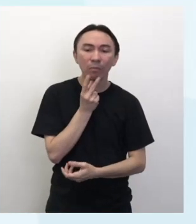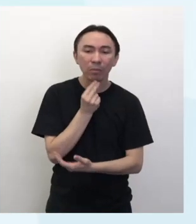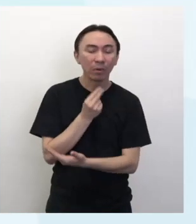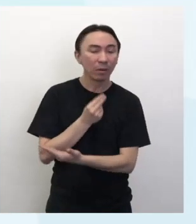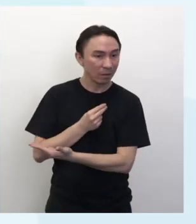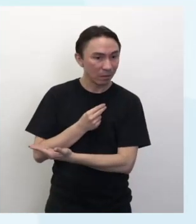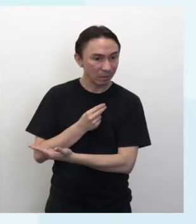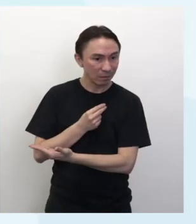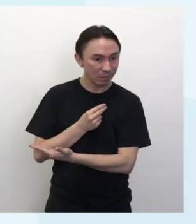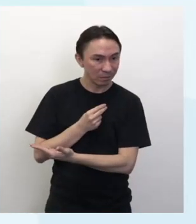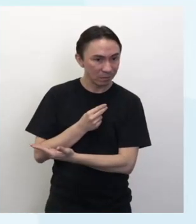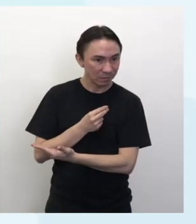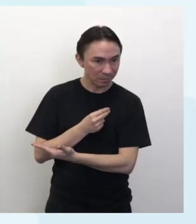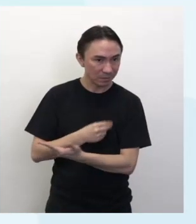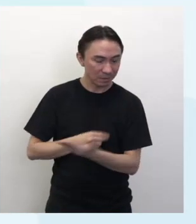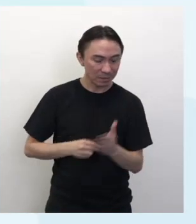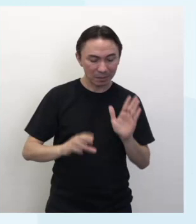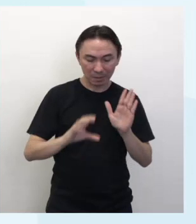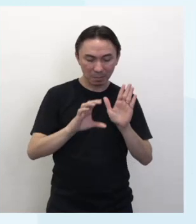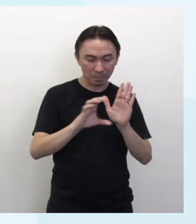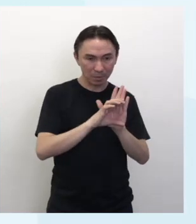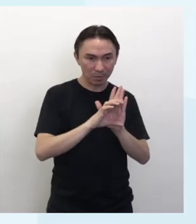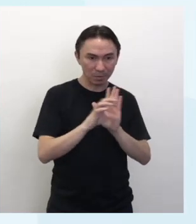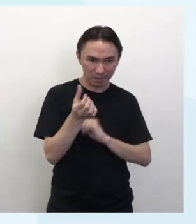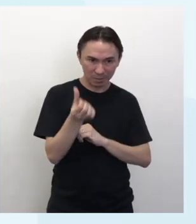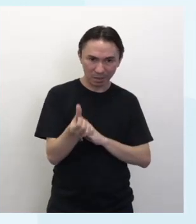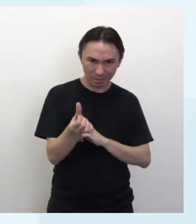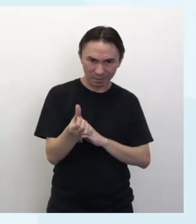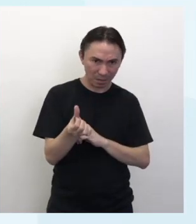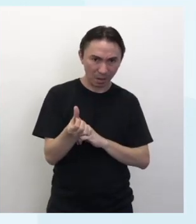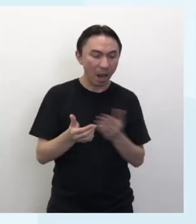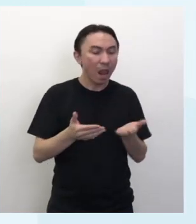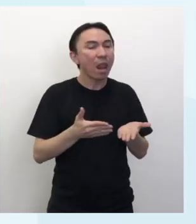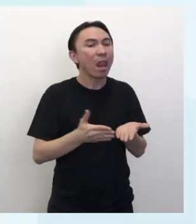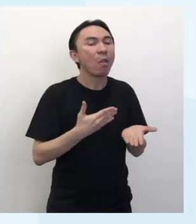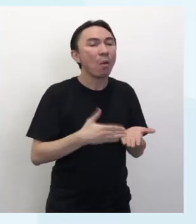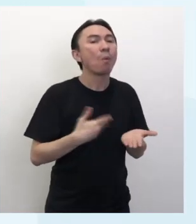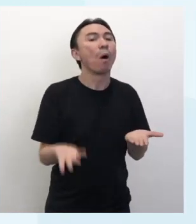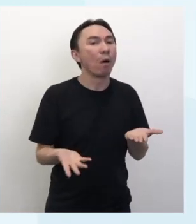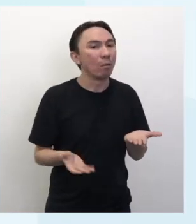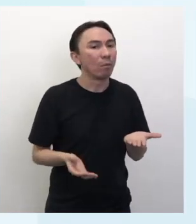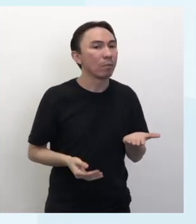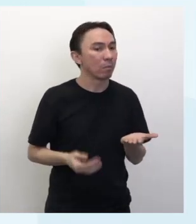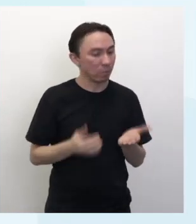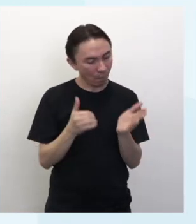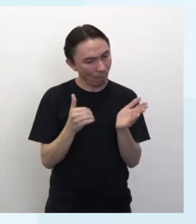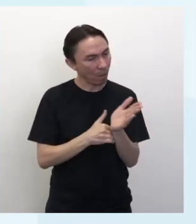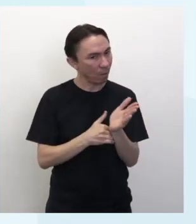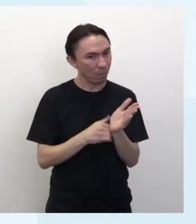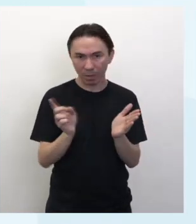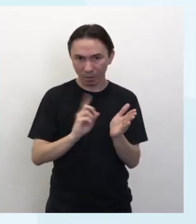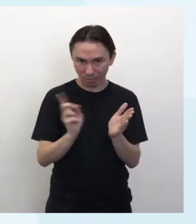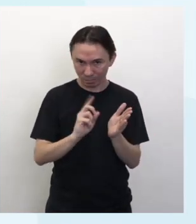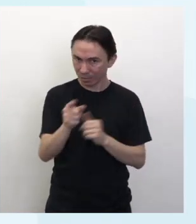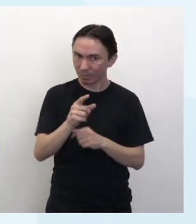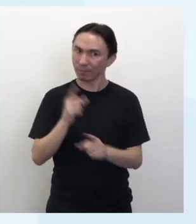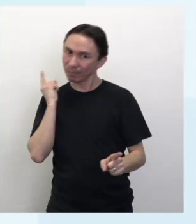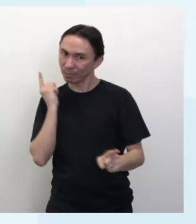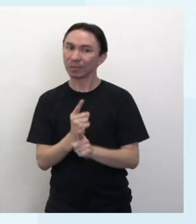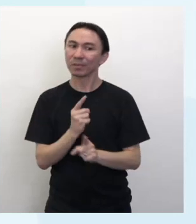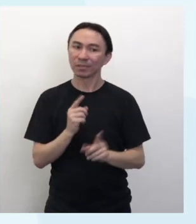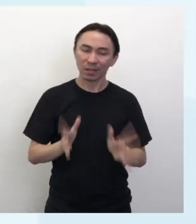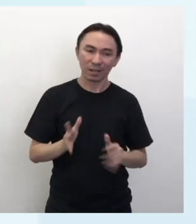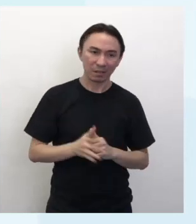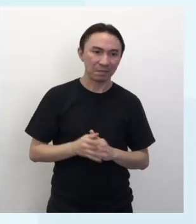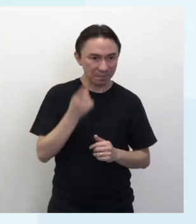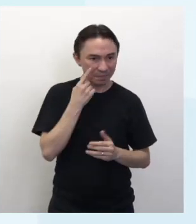Capítulo 6, não vou falar de qual livro, vocês vão descobrir ao longo da leitura. Então, a gente já percebe que